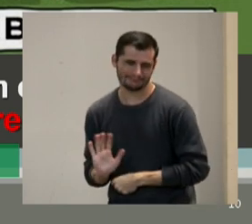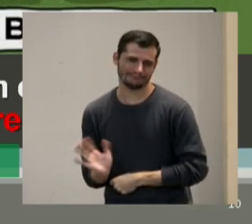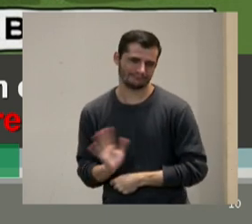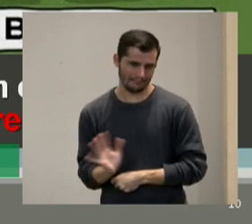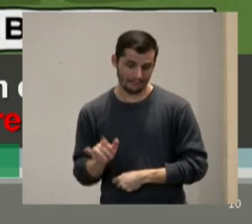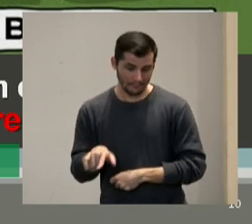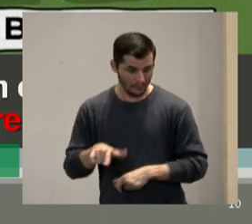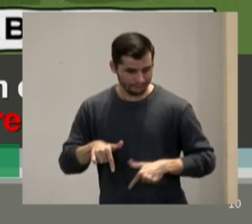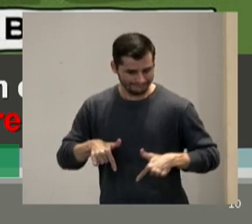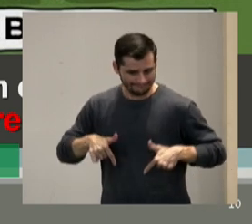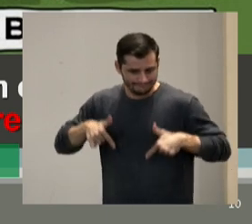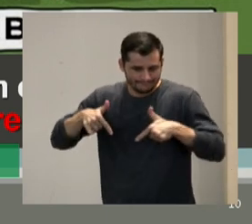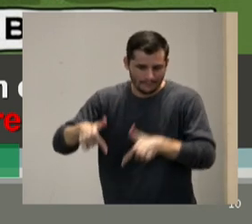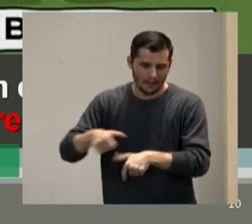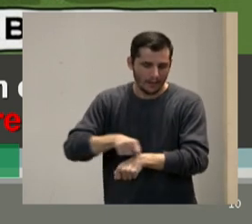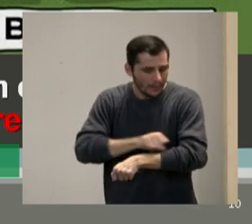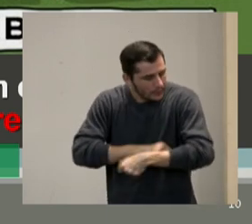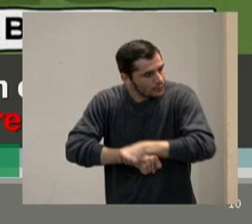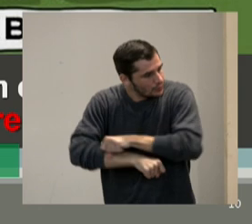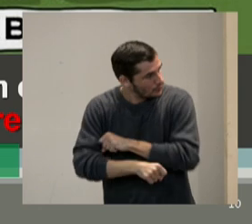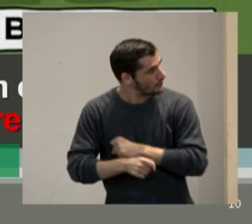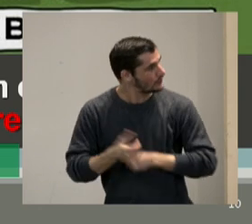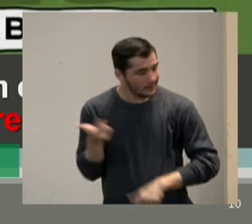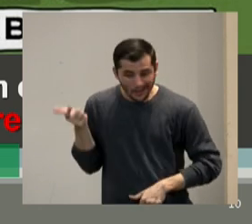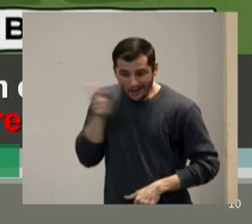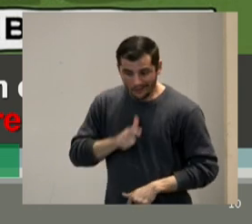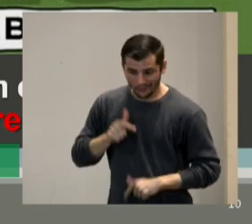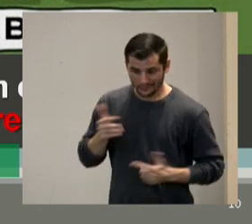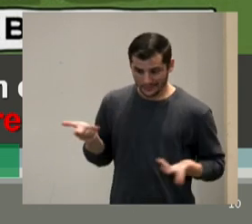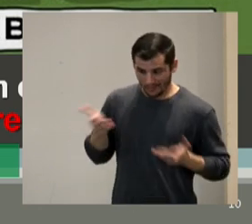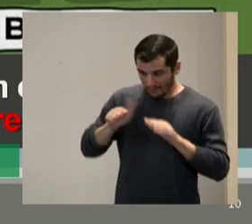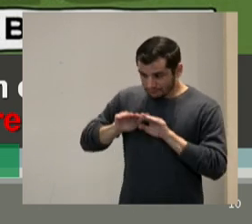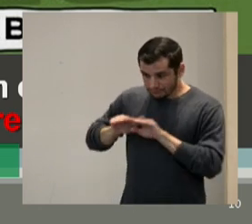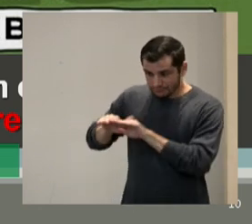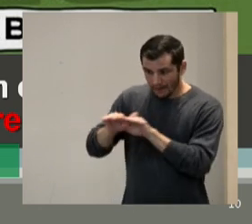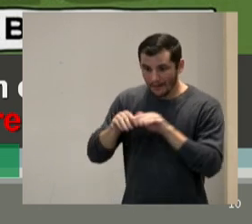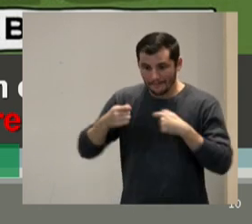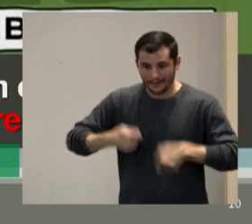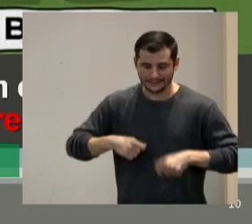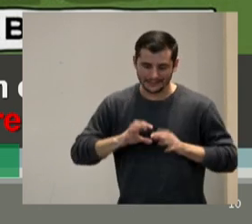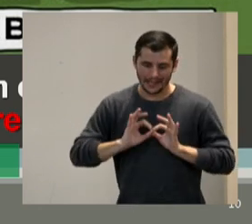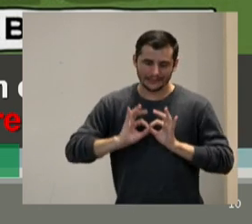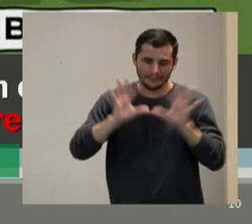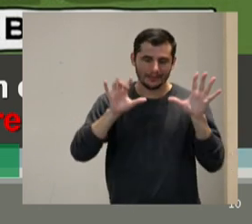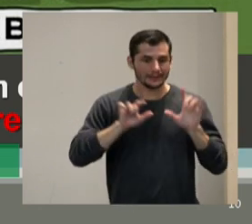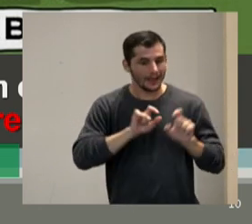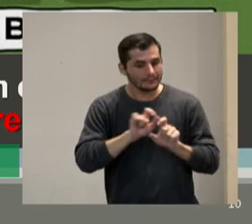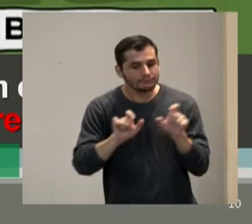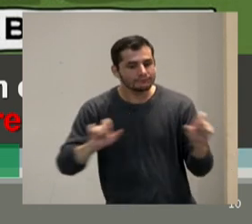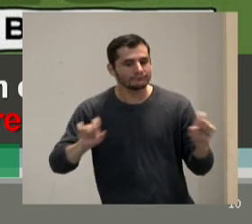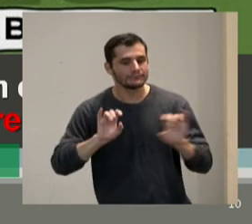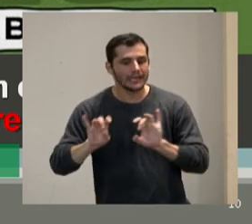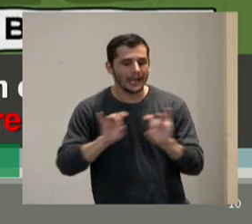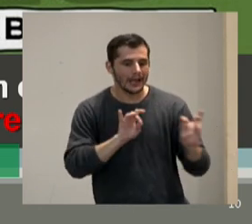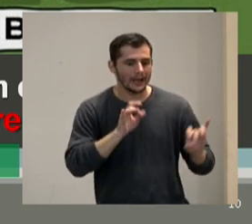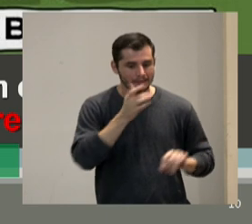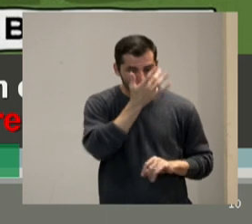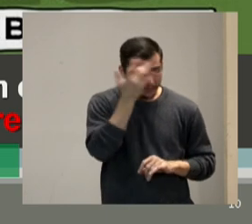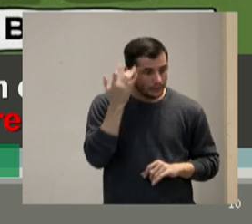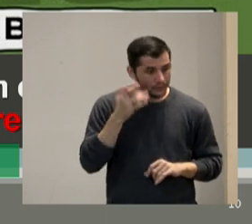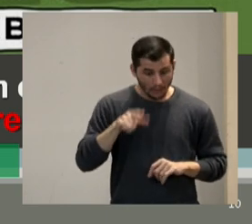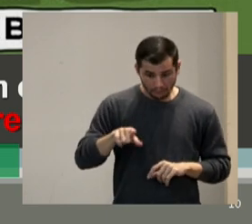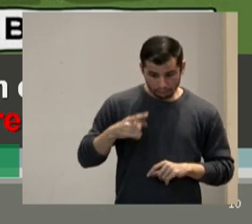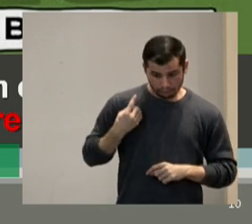gigantesca pra gente conseguir mas ainda é migalha no pé da mesa a gente precisa ter liberdade aonde cada um é